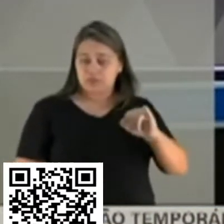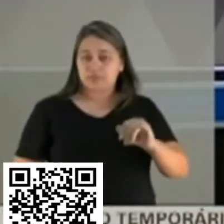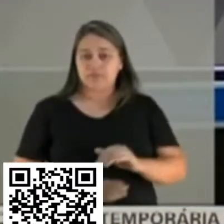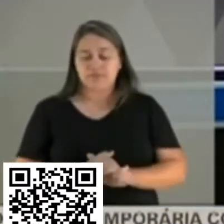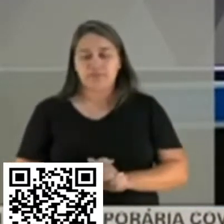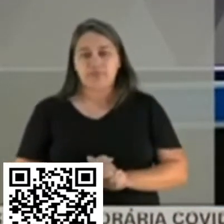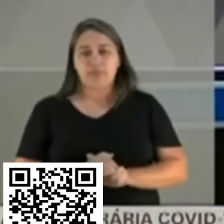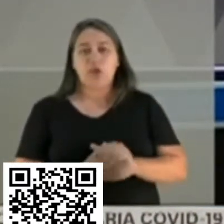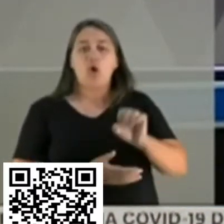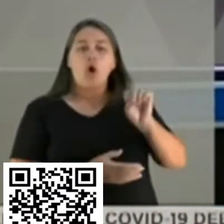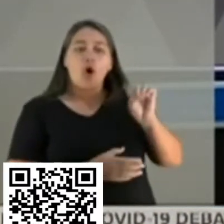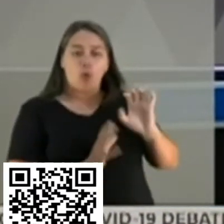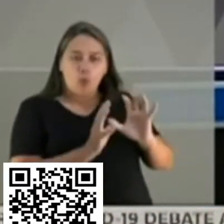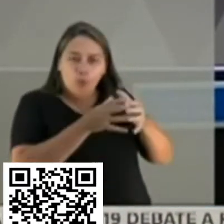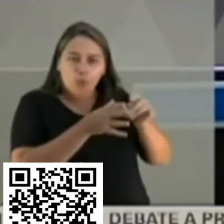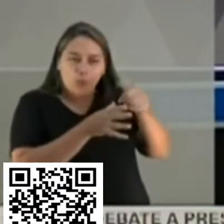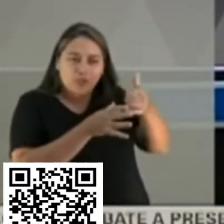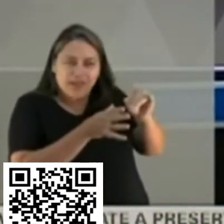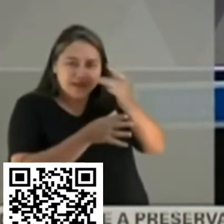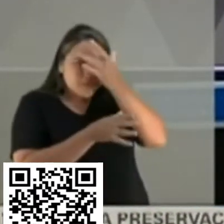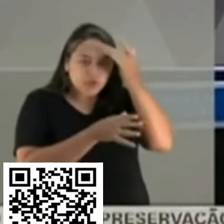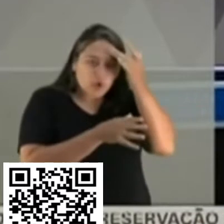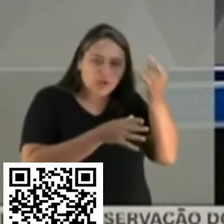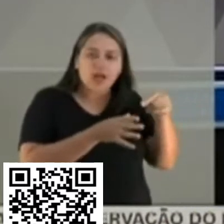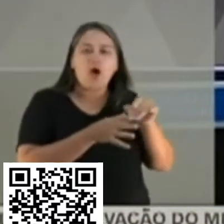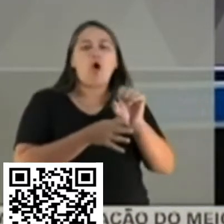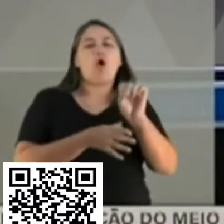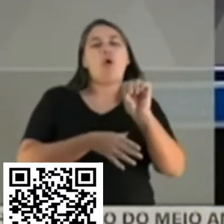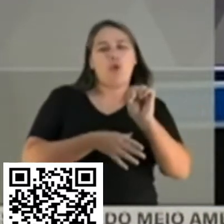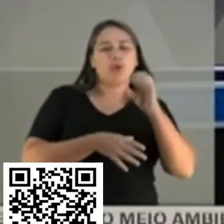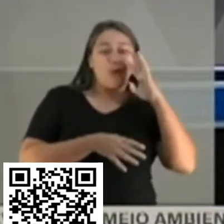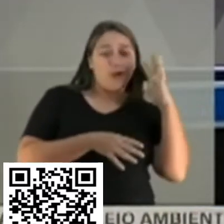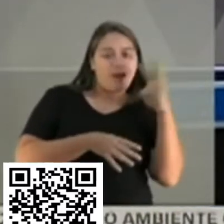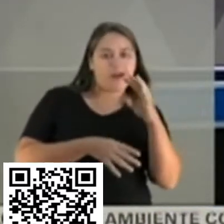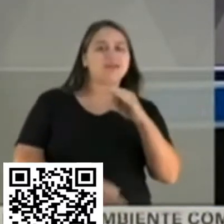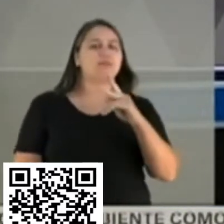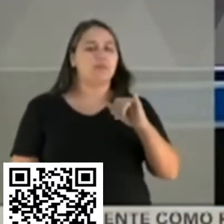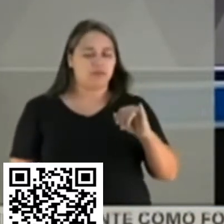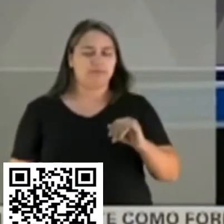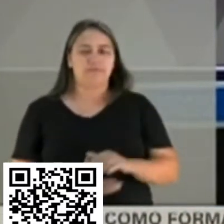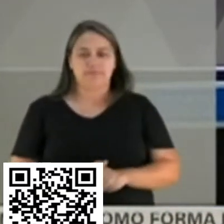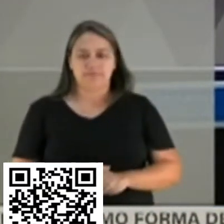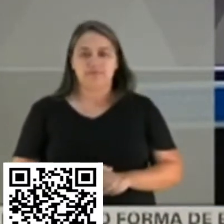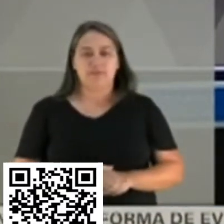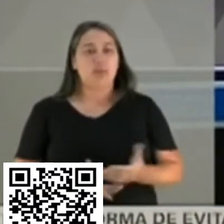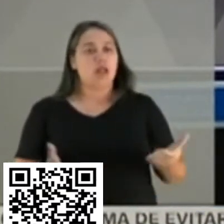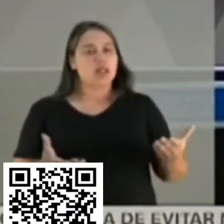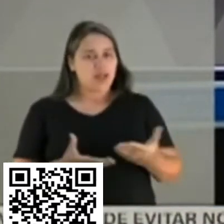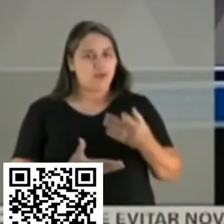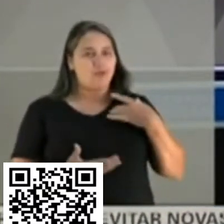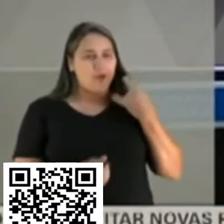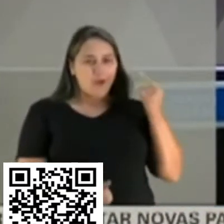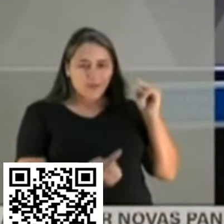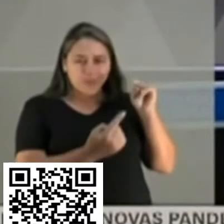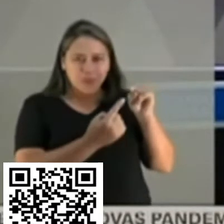8% em cada 10 brasileiros. Isso é um índice jamais alcançado